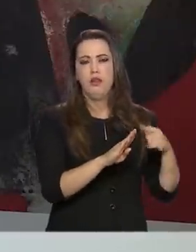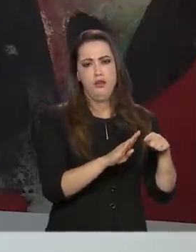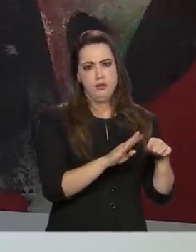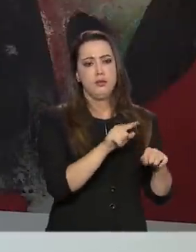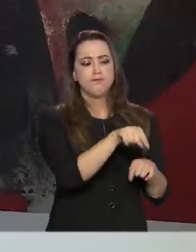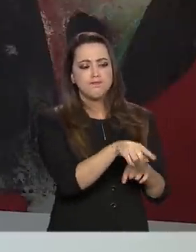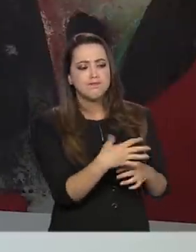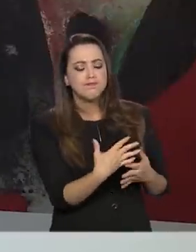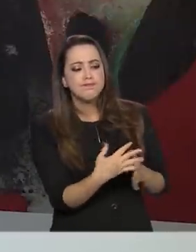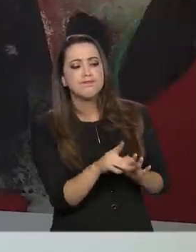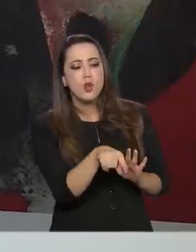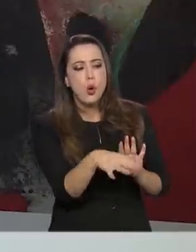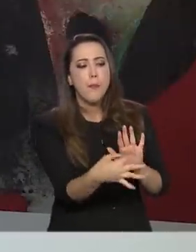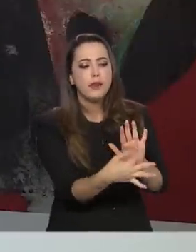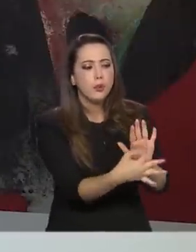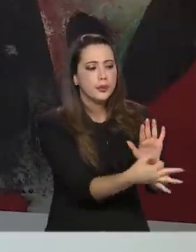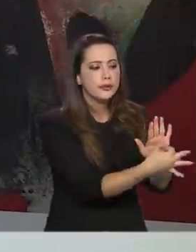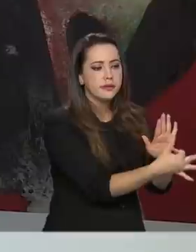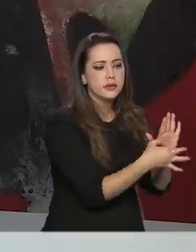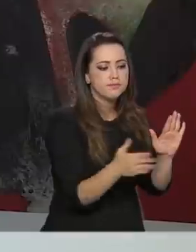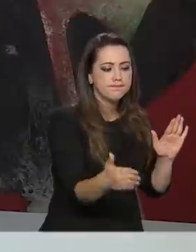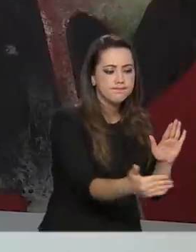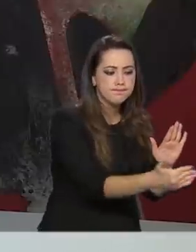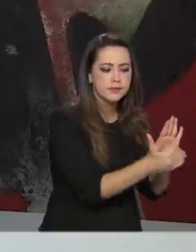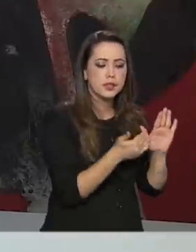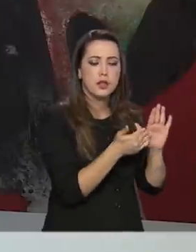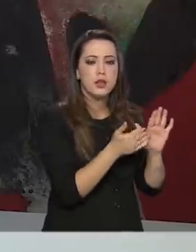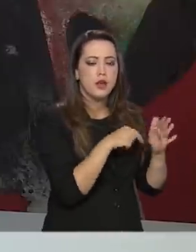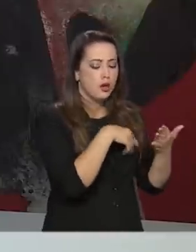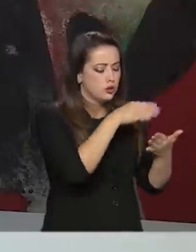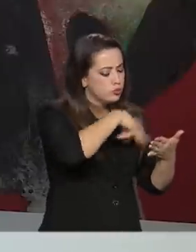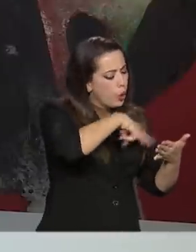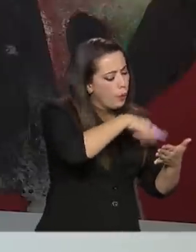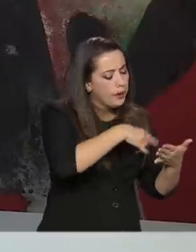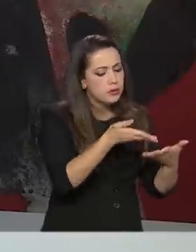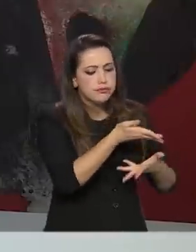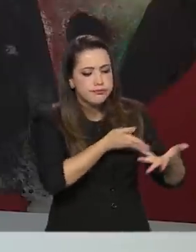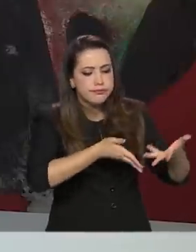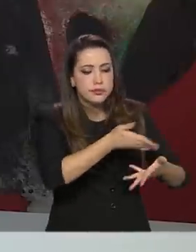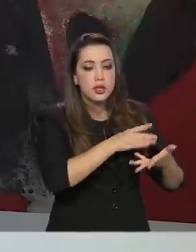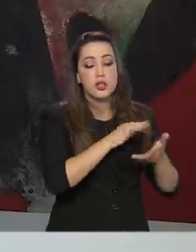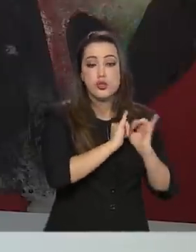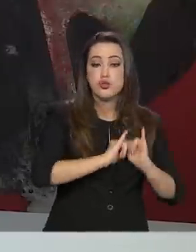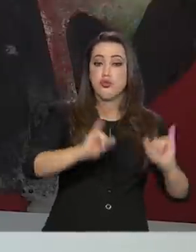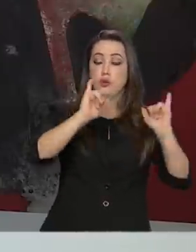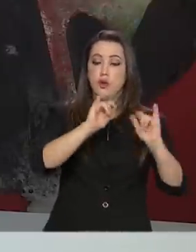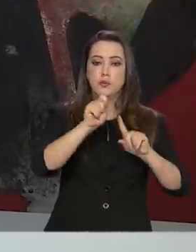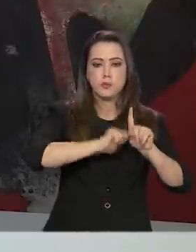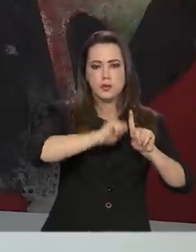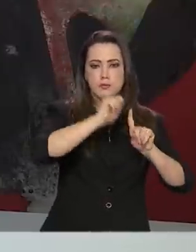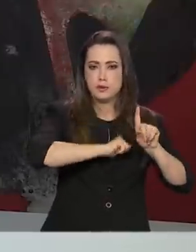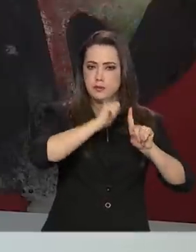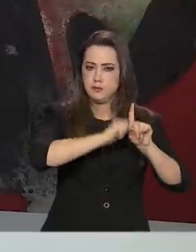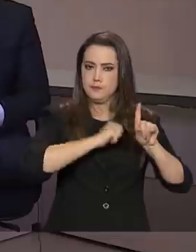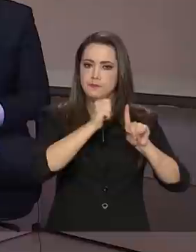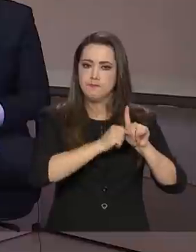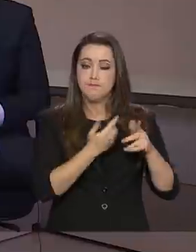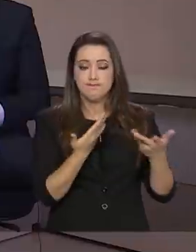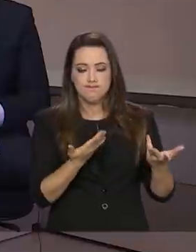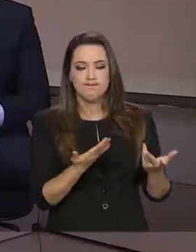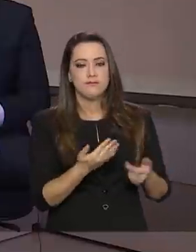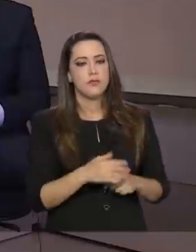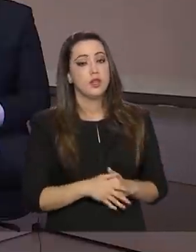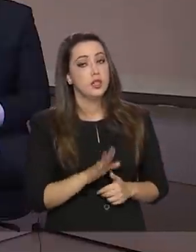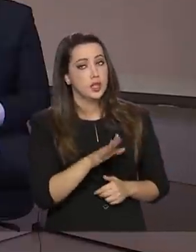gente, nós sintetizamos em um boletim e divulgamos todos os meses. Então, o curioso, e nós lançamos até uma nota há